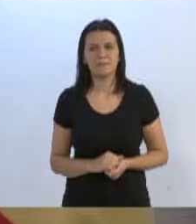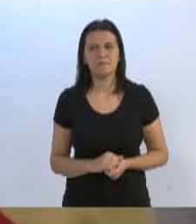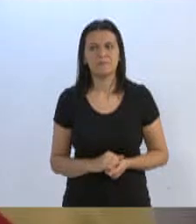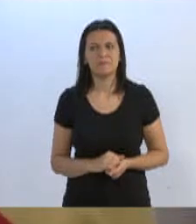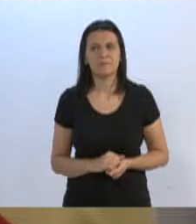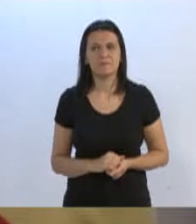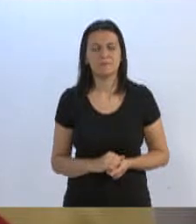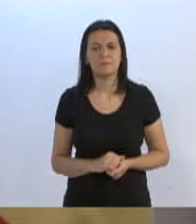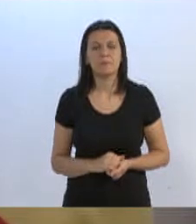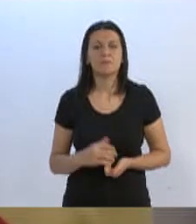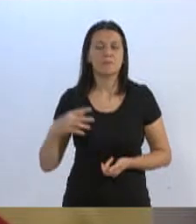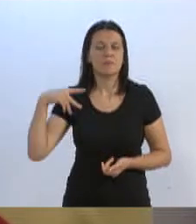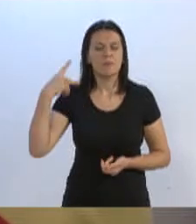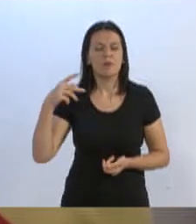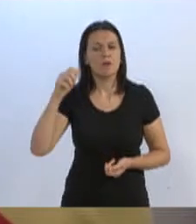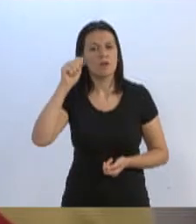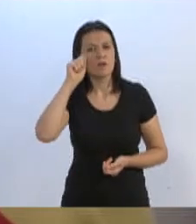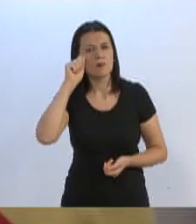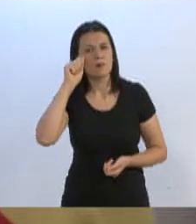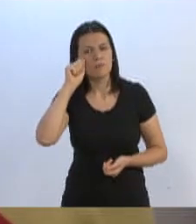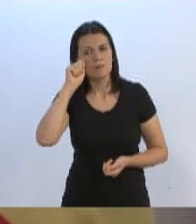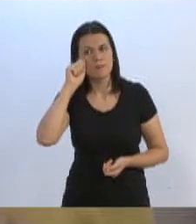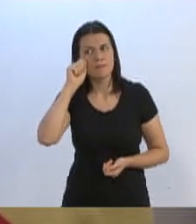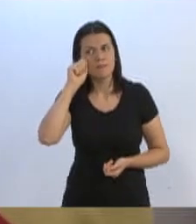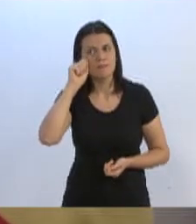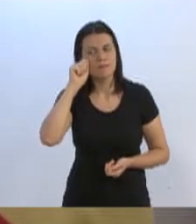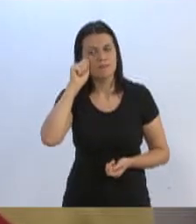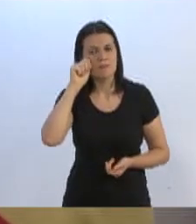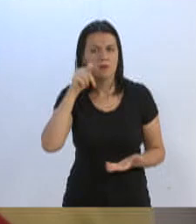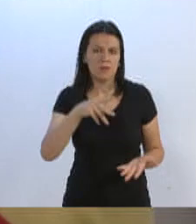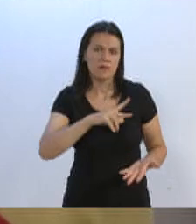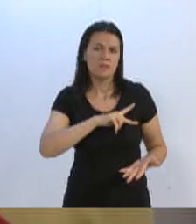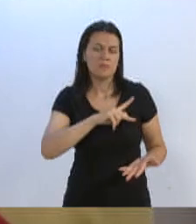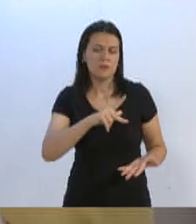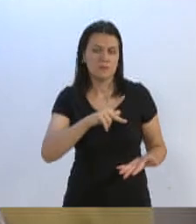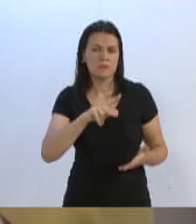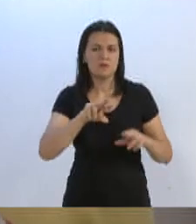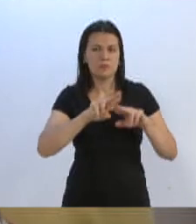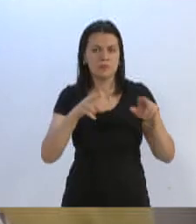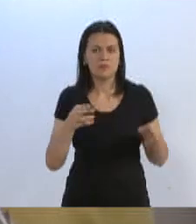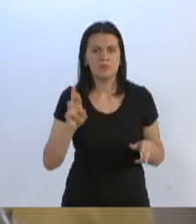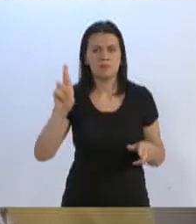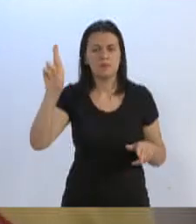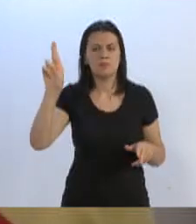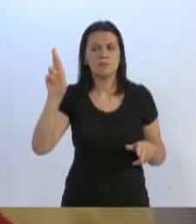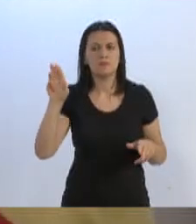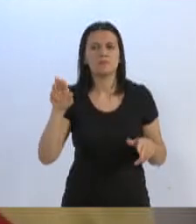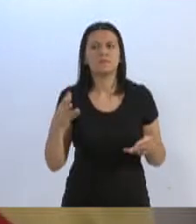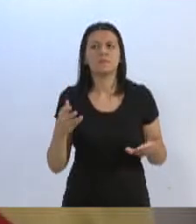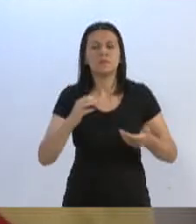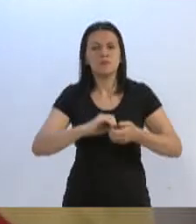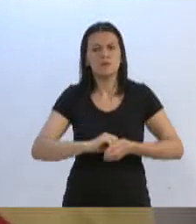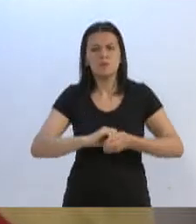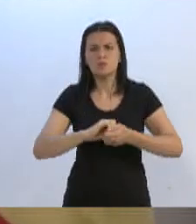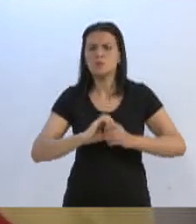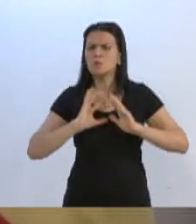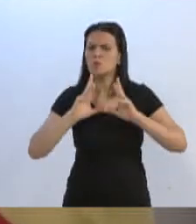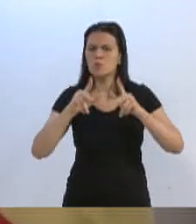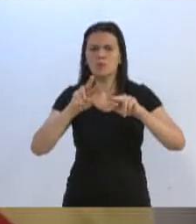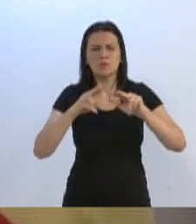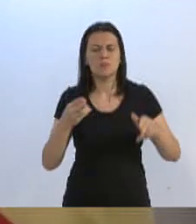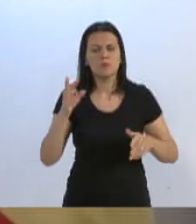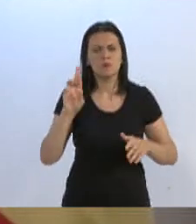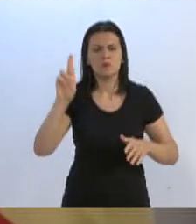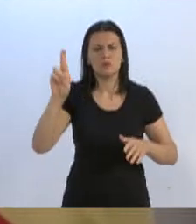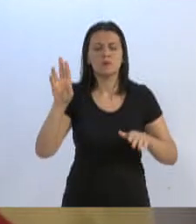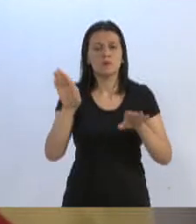Vereador Almir Vieira, que faz as vezes de presidente da solenidade, ao saudá-lo, saúdo toda a mesa diretora,